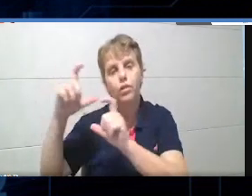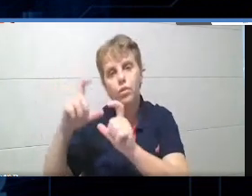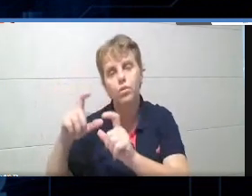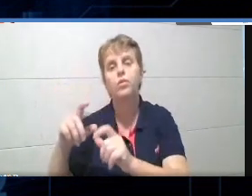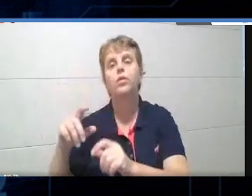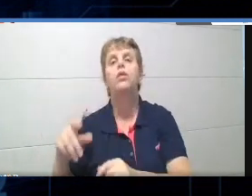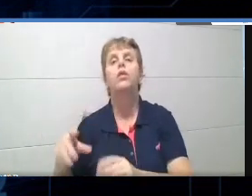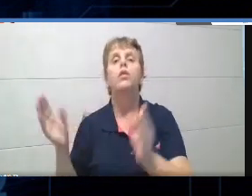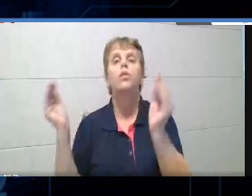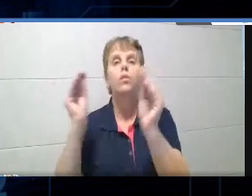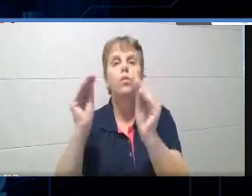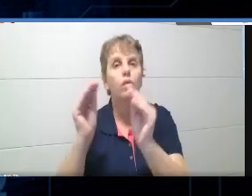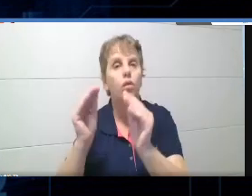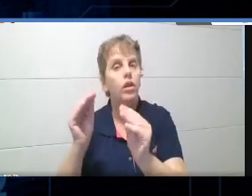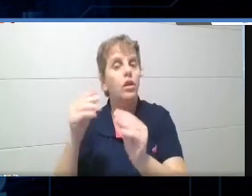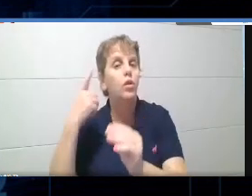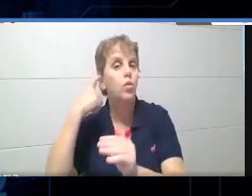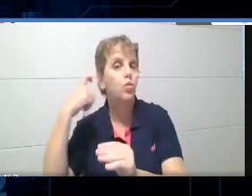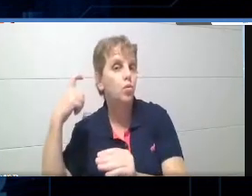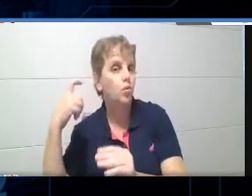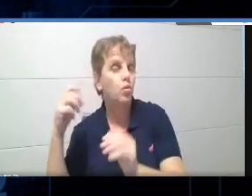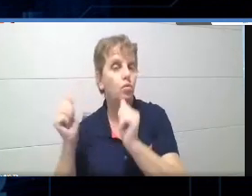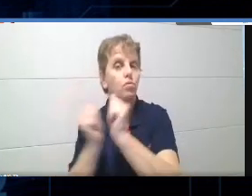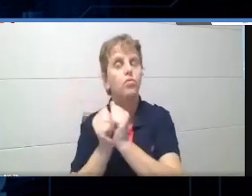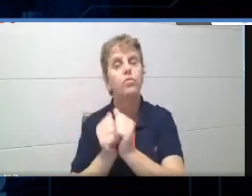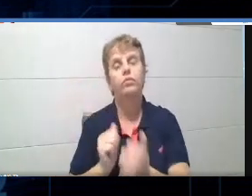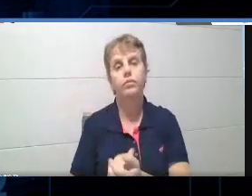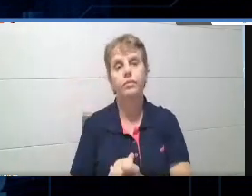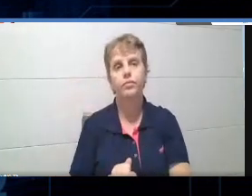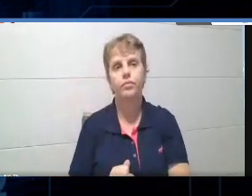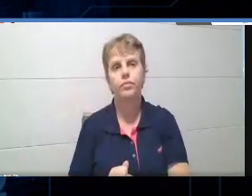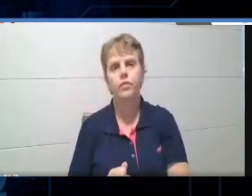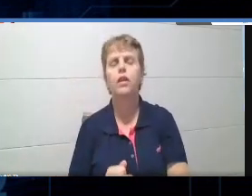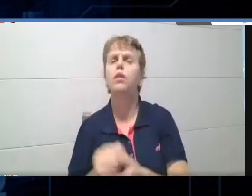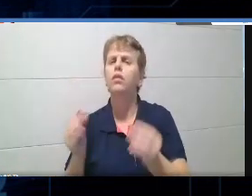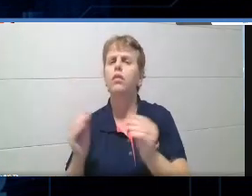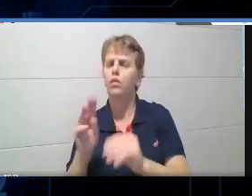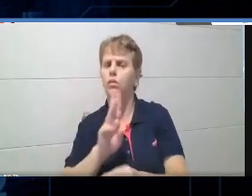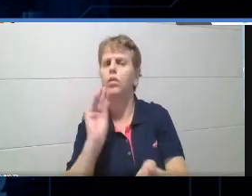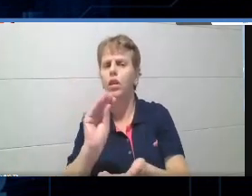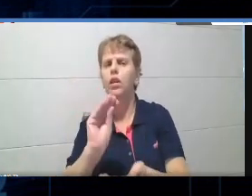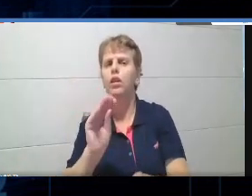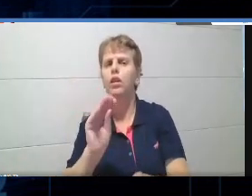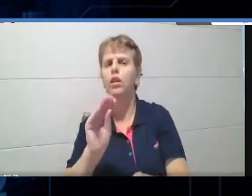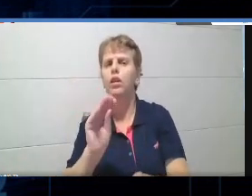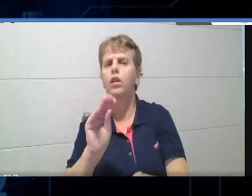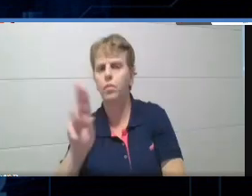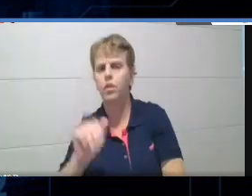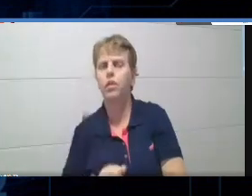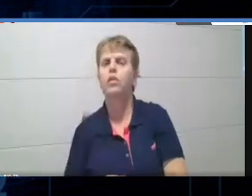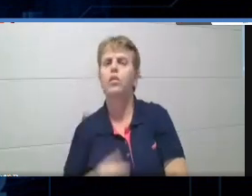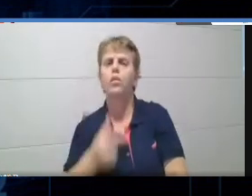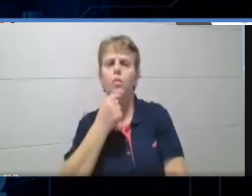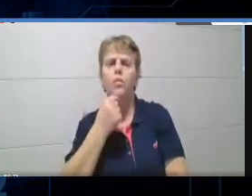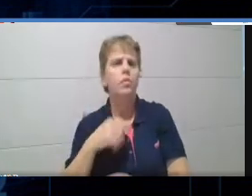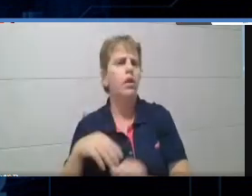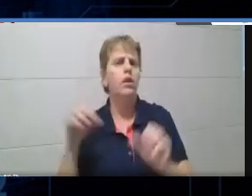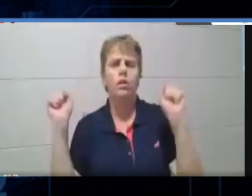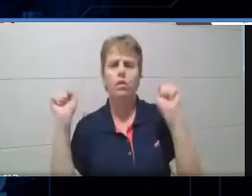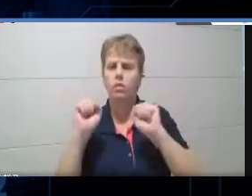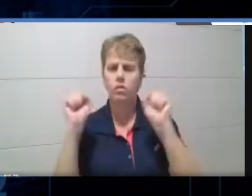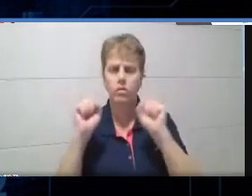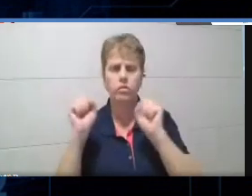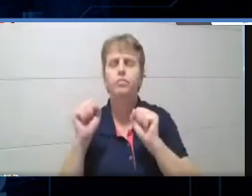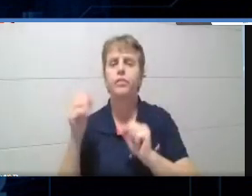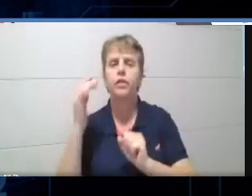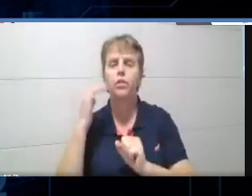áudio pra eles, é, pedi pra eles, dei um nome específico, né, no Murilo Gan, que é um cara que eu acho muito da hora pra você seguir,